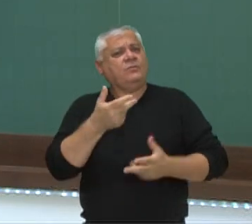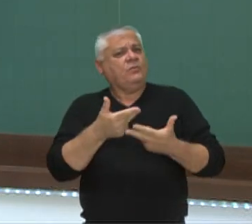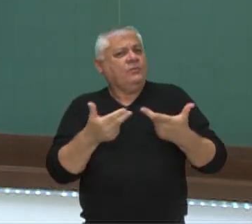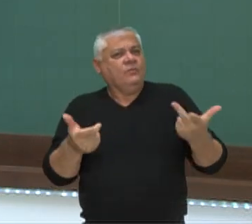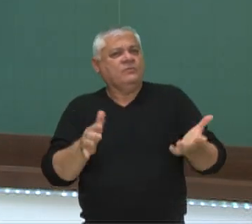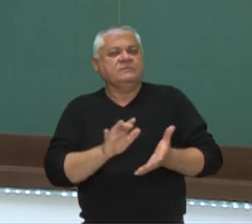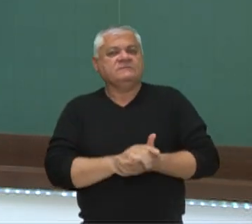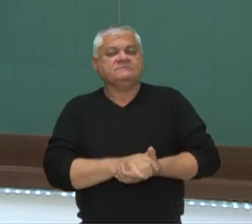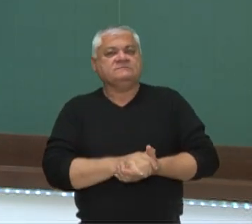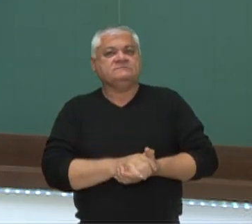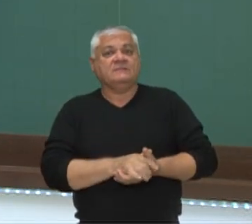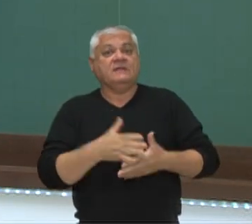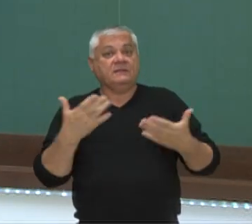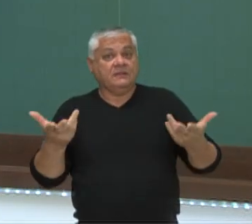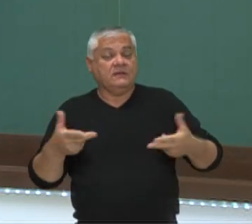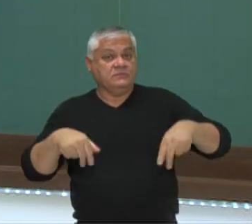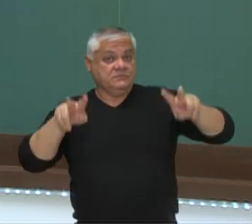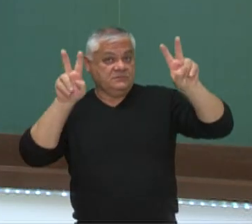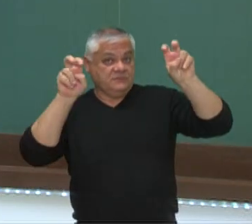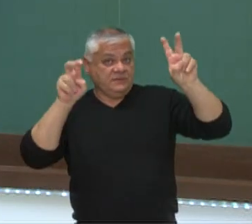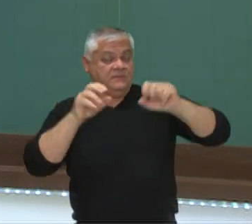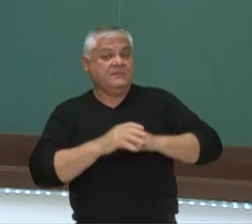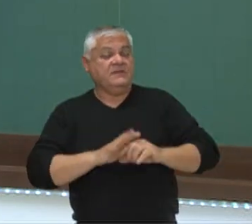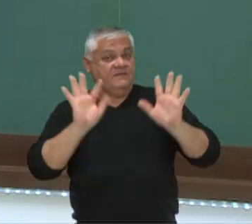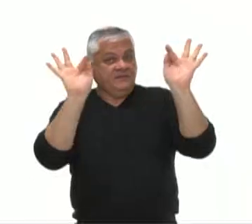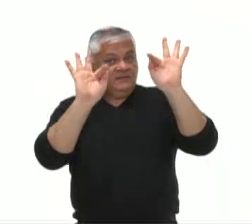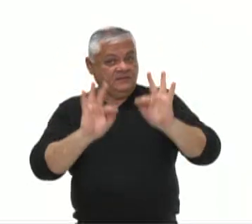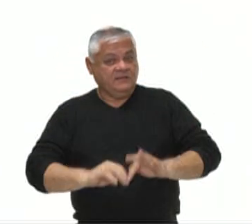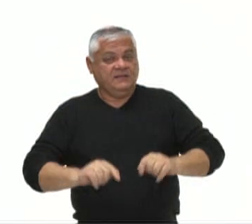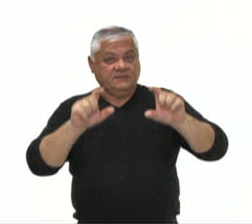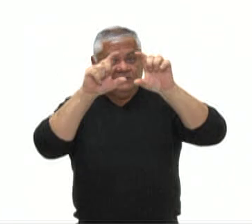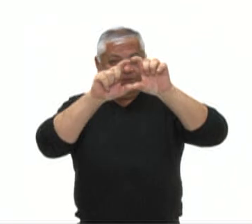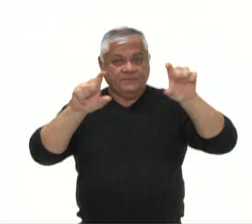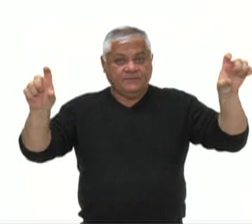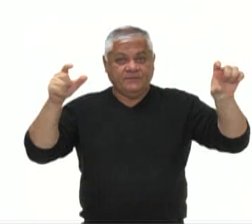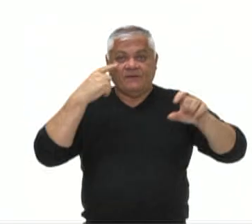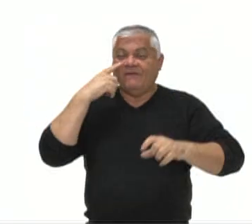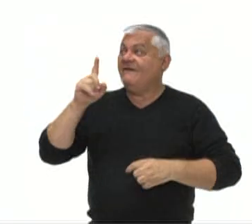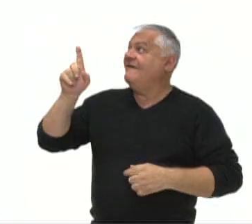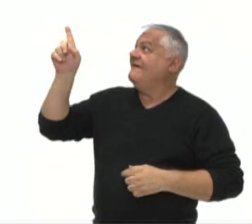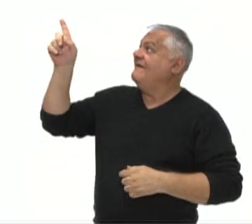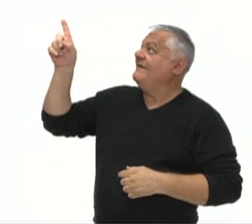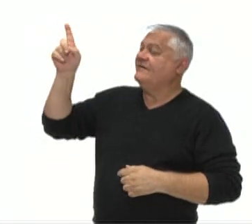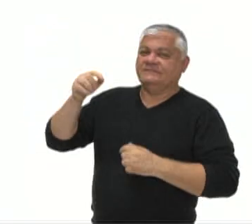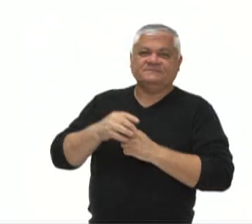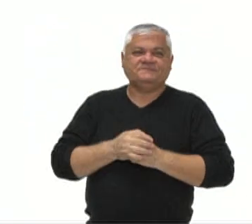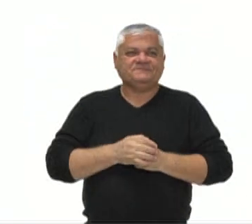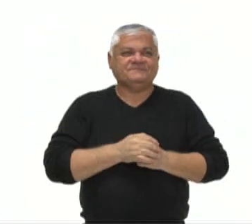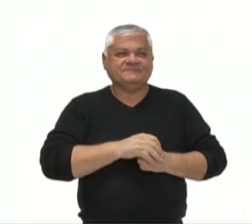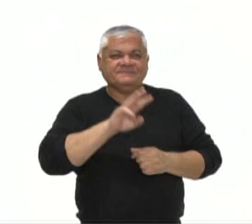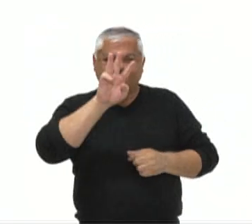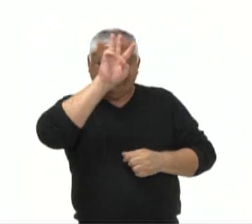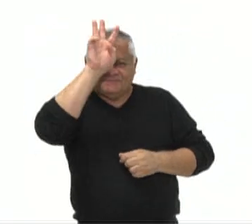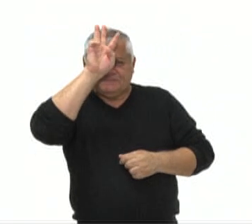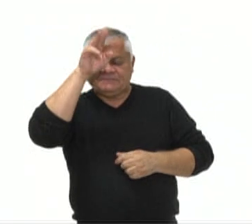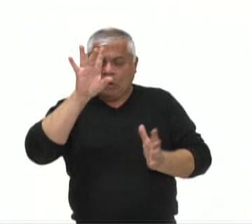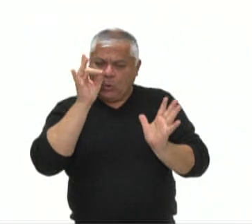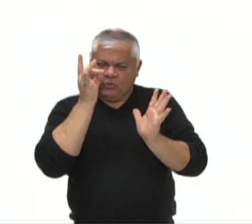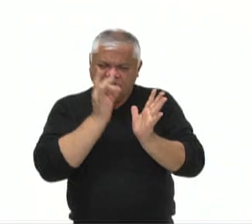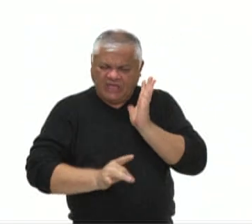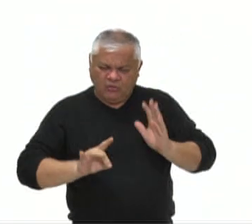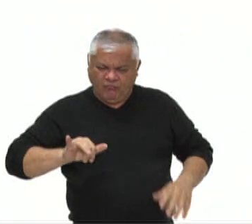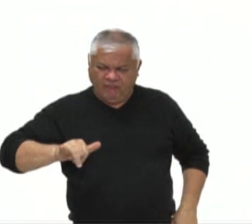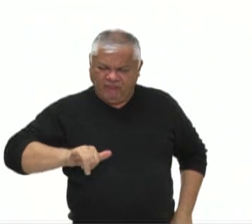E a respeito dessa temática felicidade, temos uma tira. O personagem diz, eu odeio esse